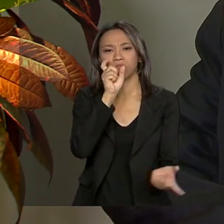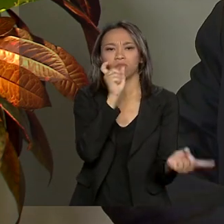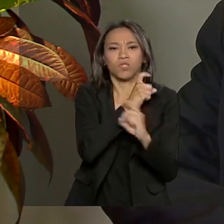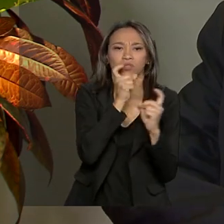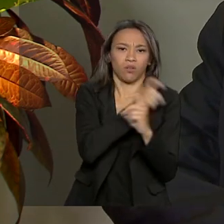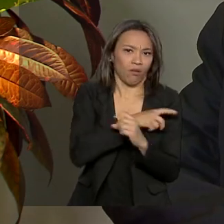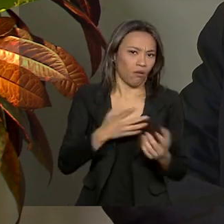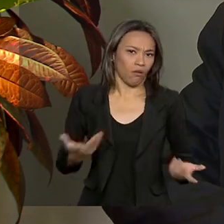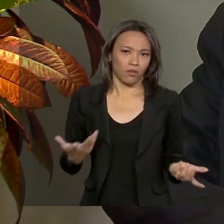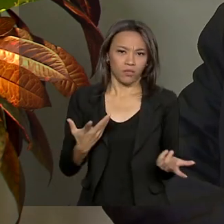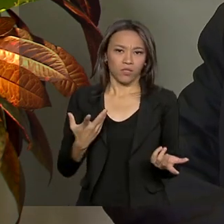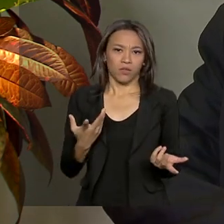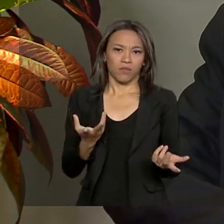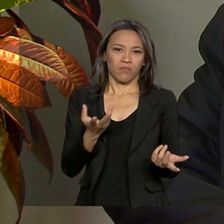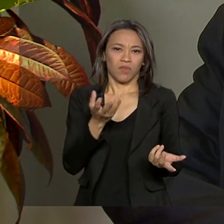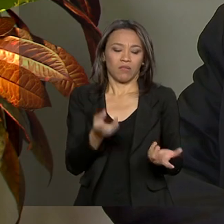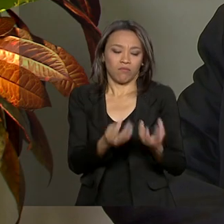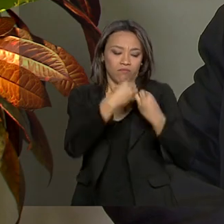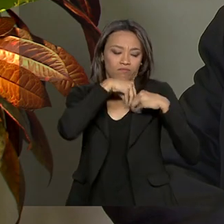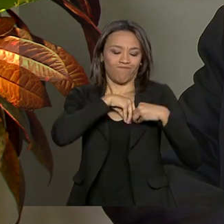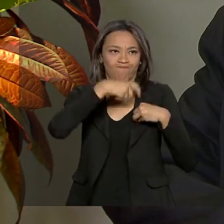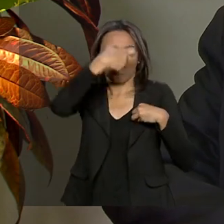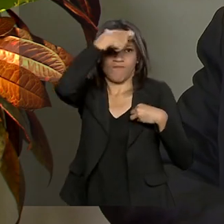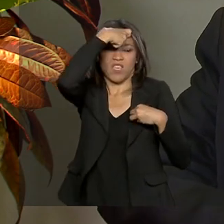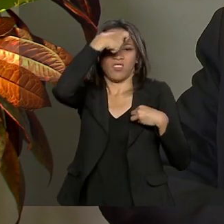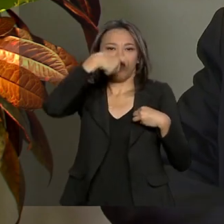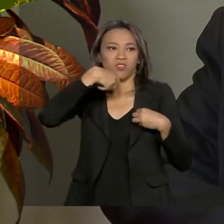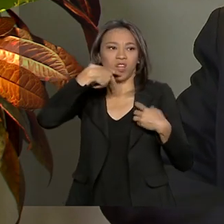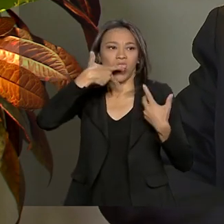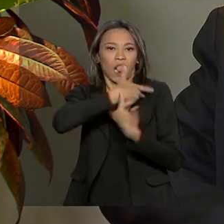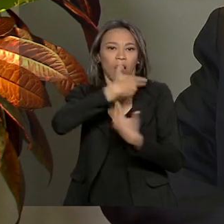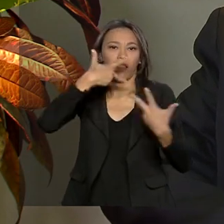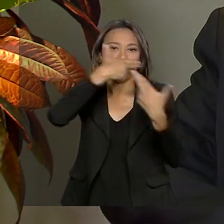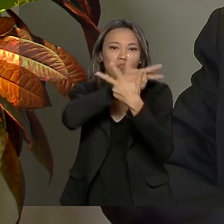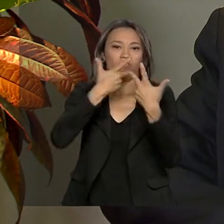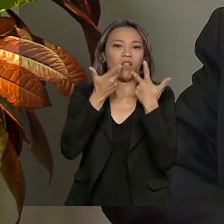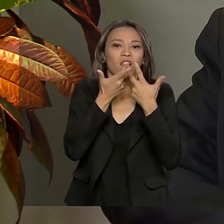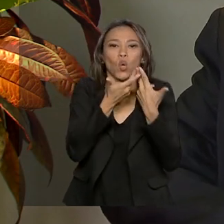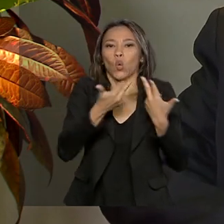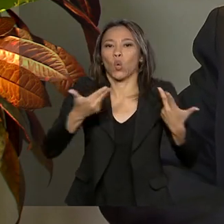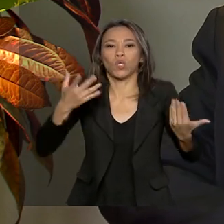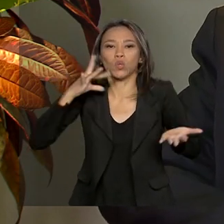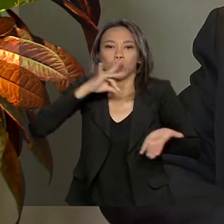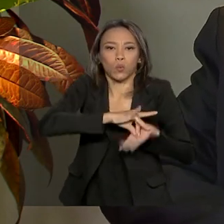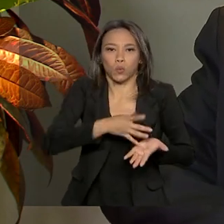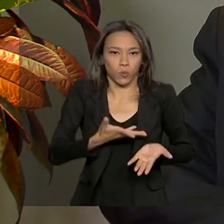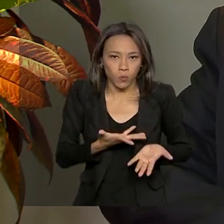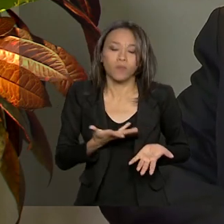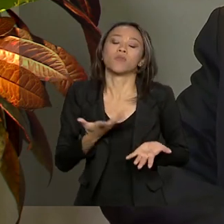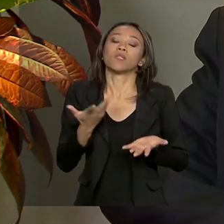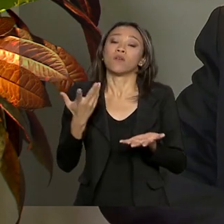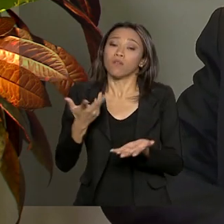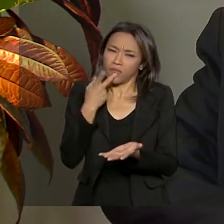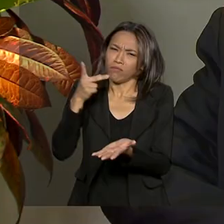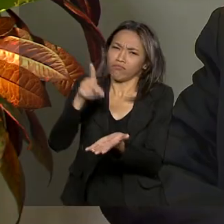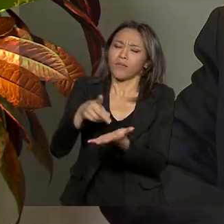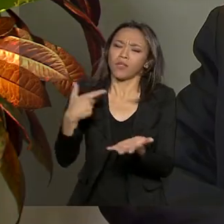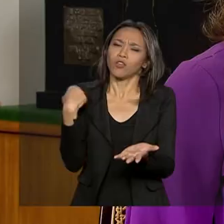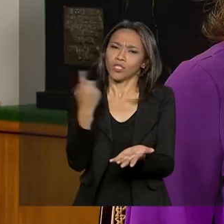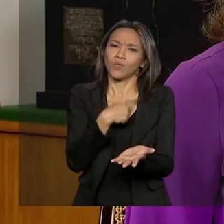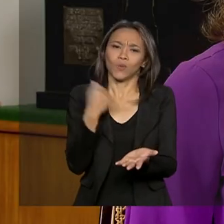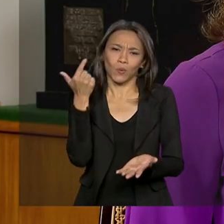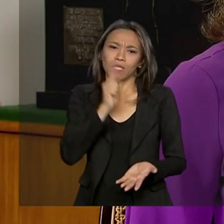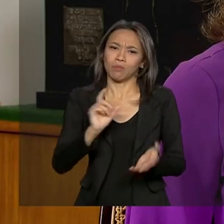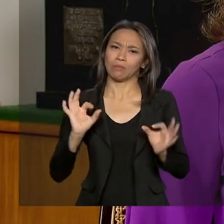formando corações e mentes totalmente falaciosos. Então, eu tenho certeza que nós temos tudo para chegar lá.